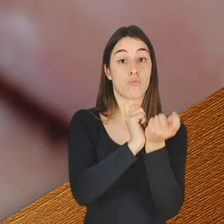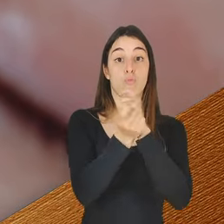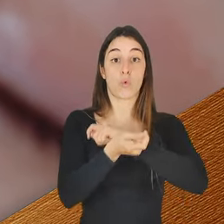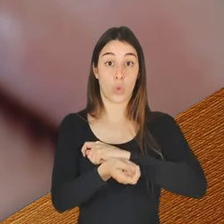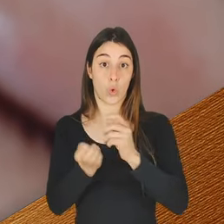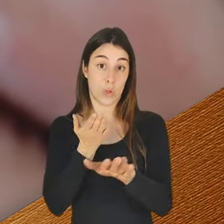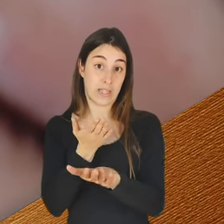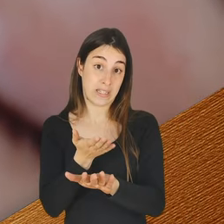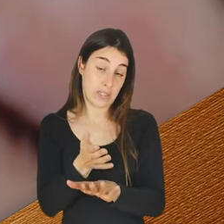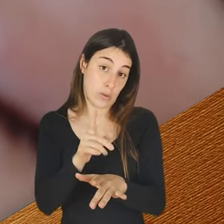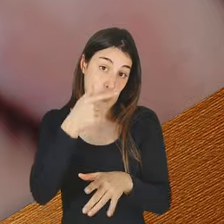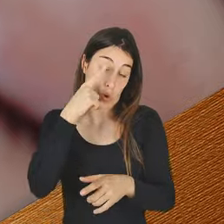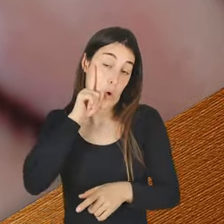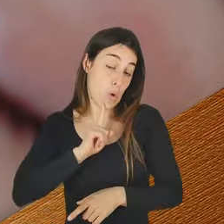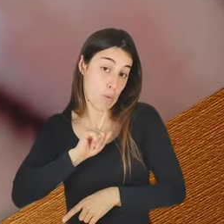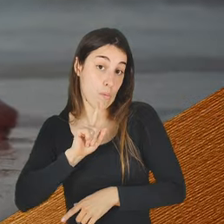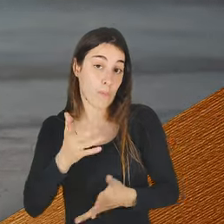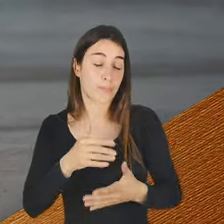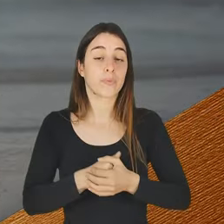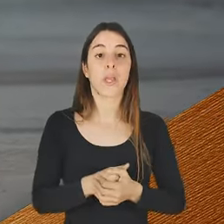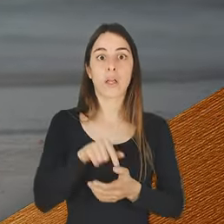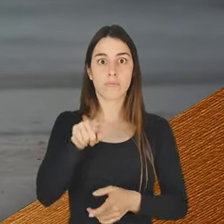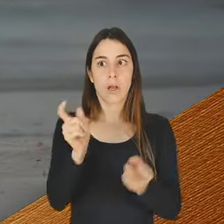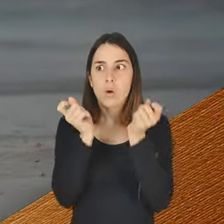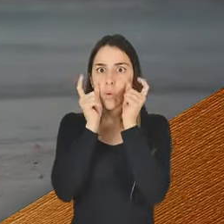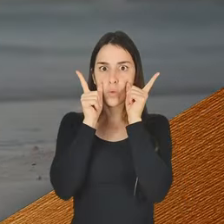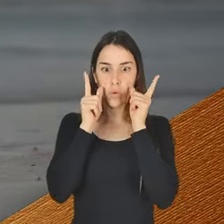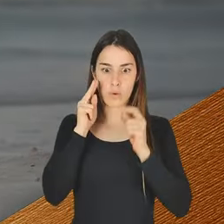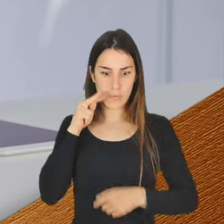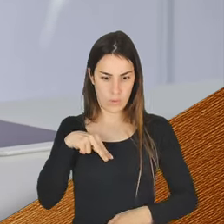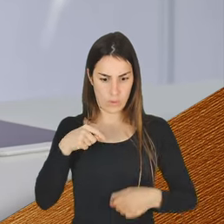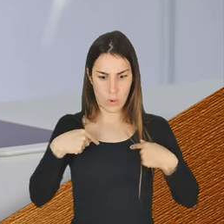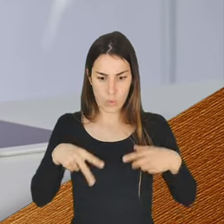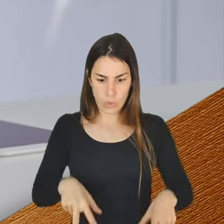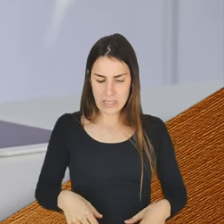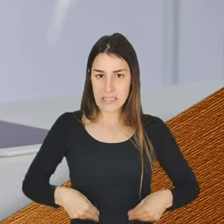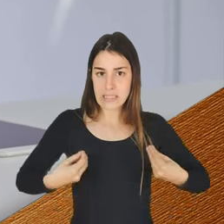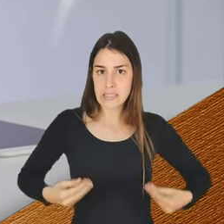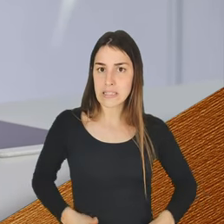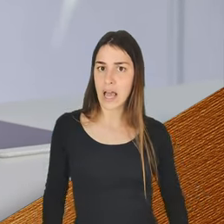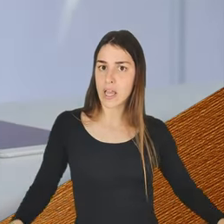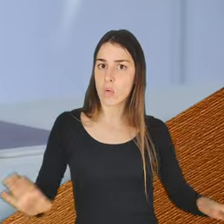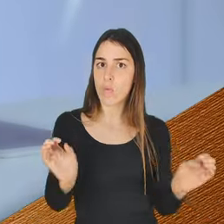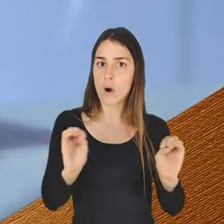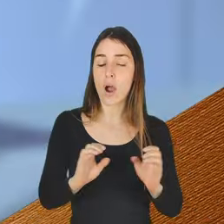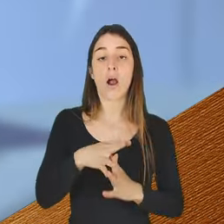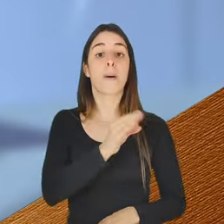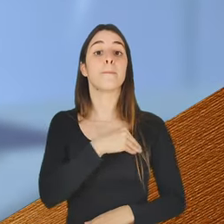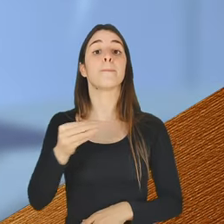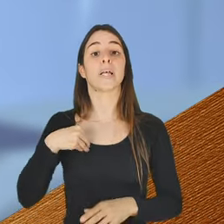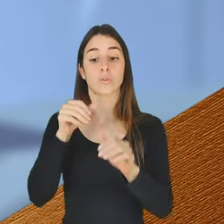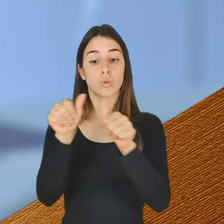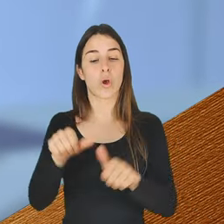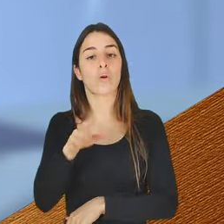aperceber. António acorda depois da operação e repara que não se tinha deitado de saia. O médico cirurgião justificou a troca com António tinha mais